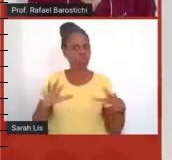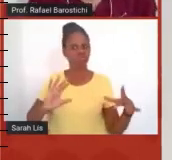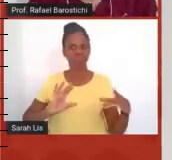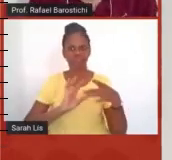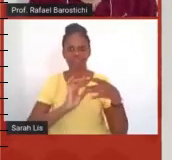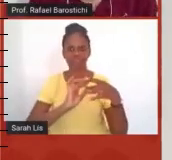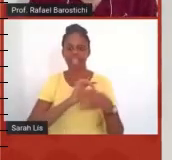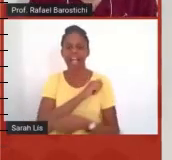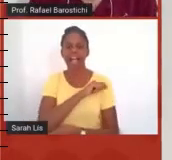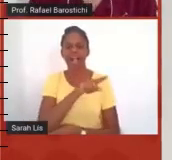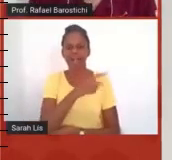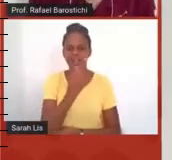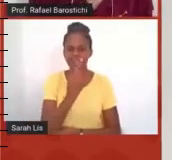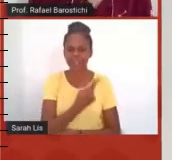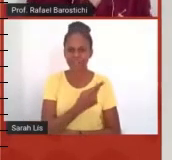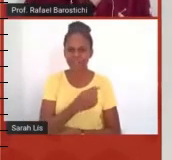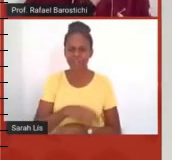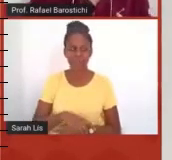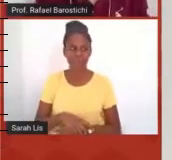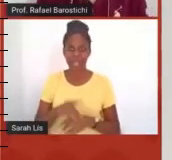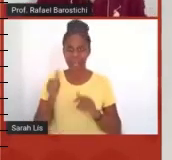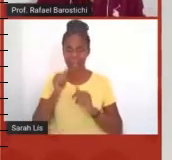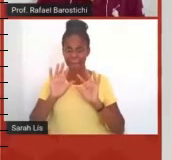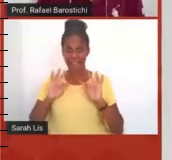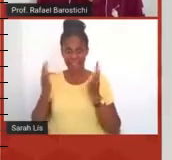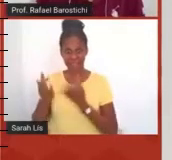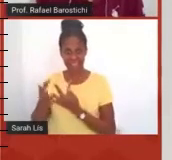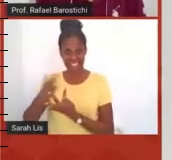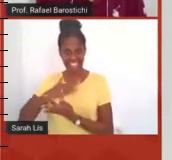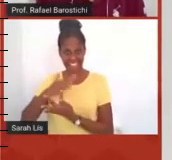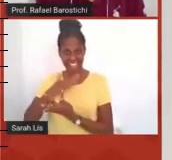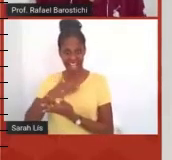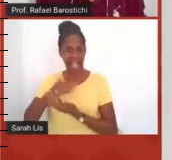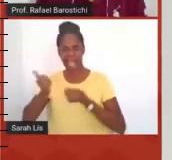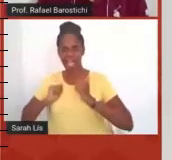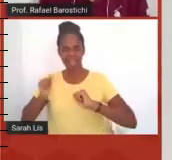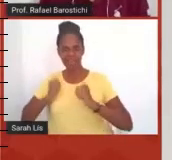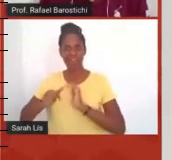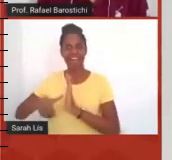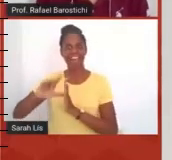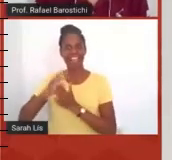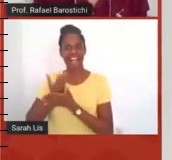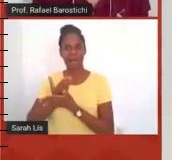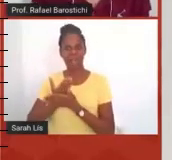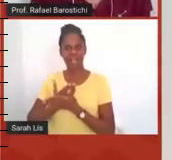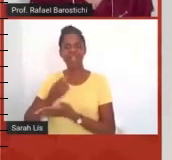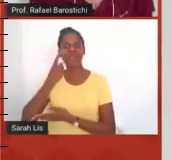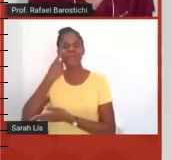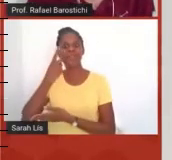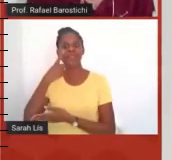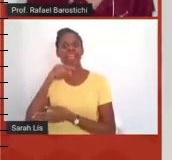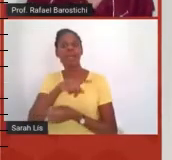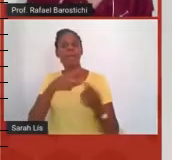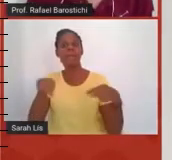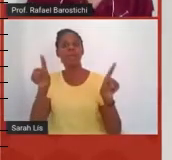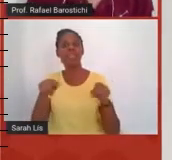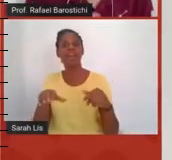o aluno fala aqui que até a minha família se animava antes das nossas aulas só para ver qual música o Rafa ia colocar,